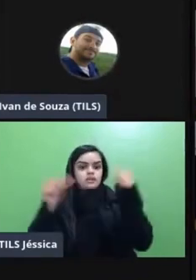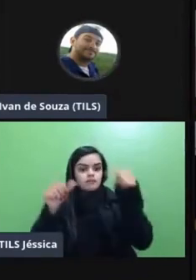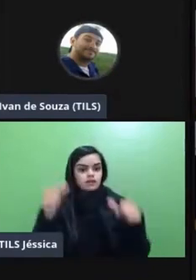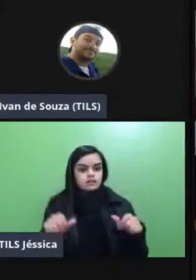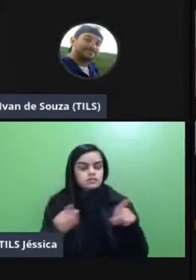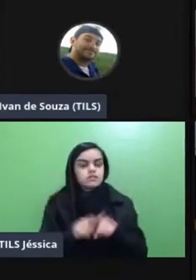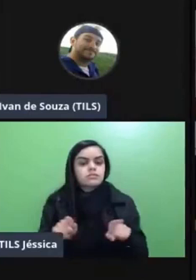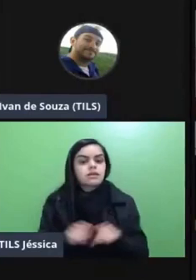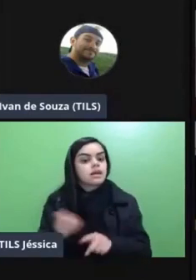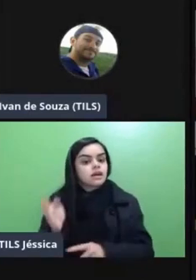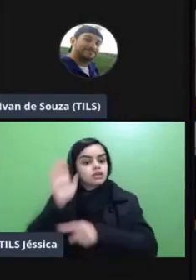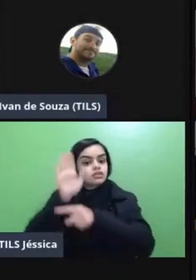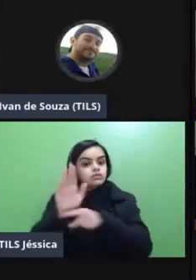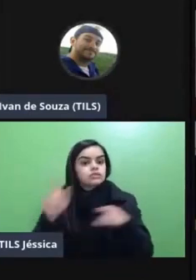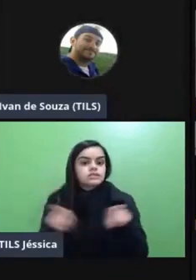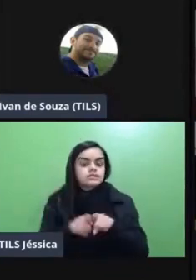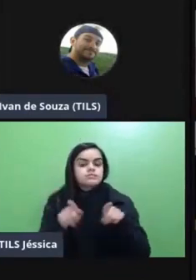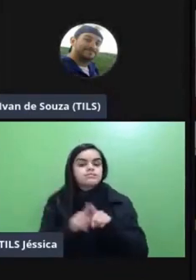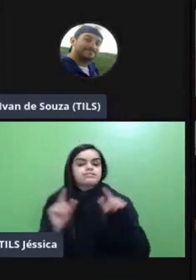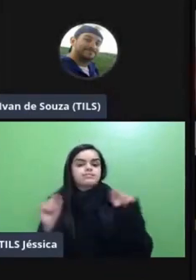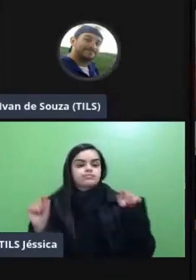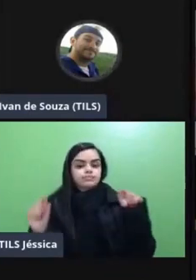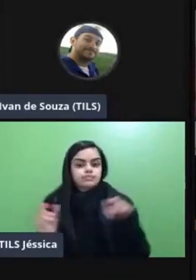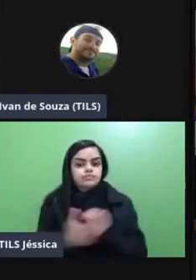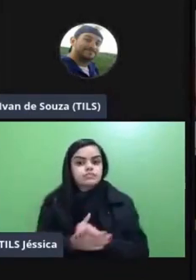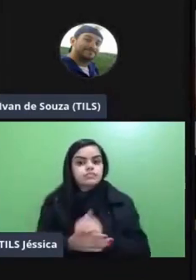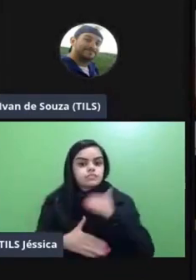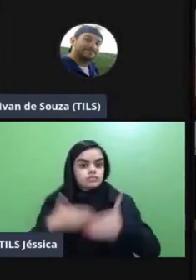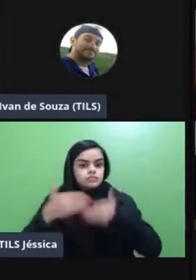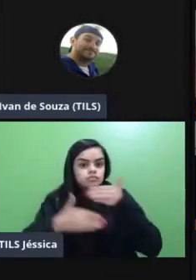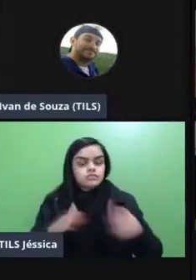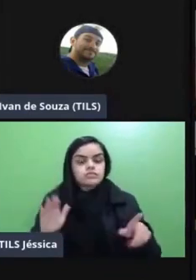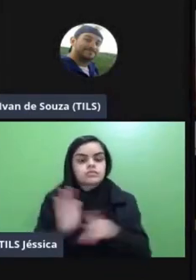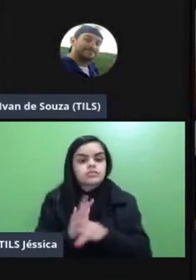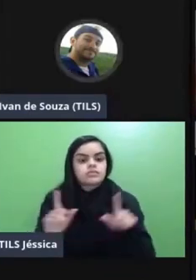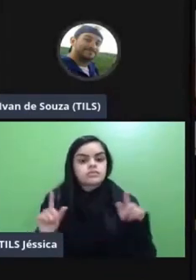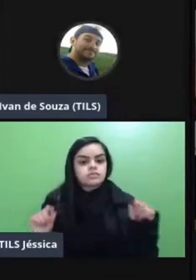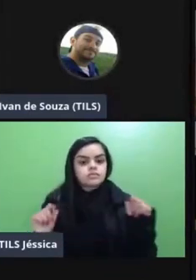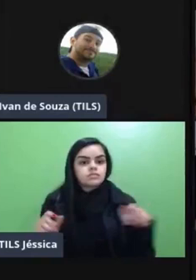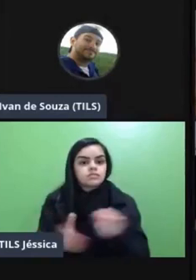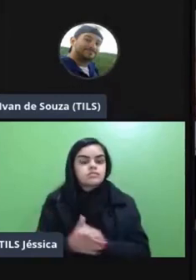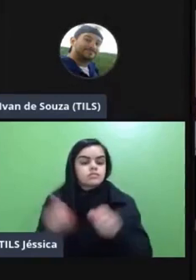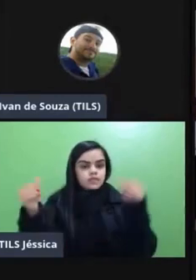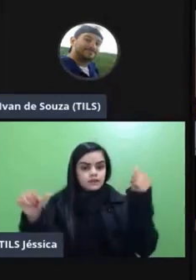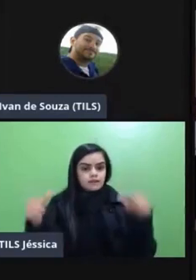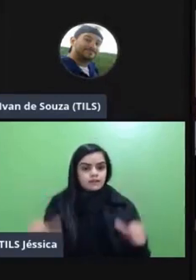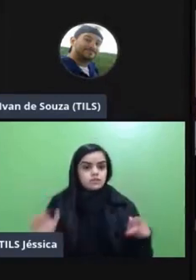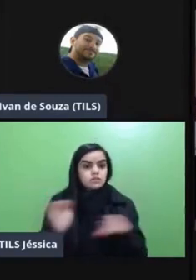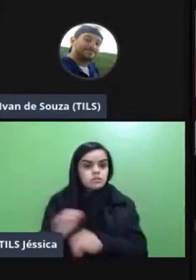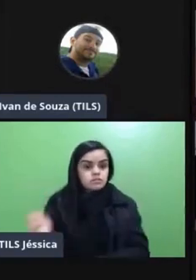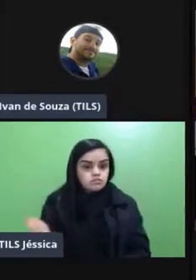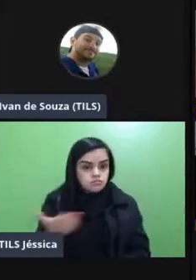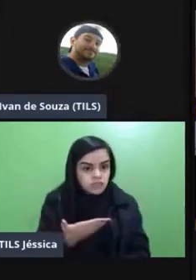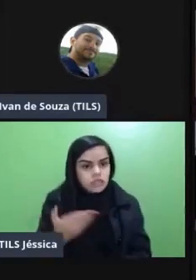auxilia muito depois também é no processo de avaliação dessa tarefa enfim